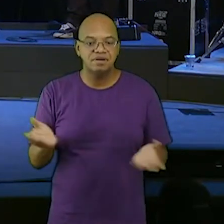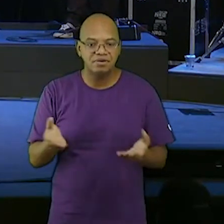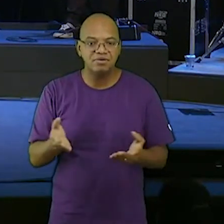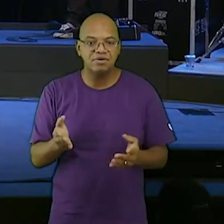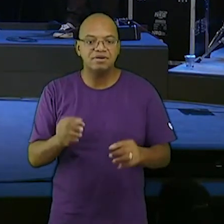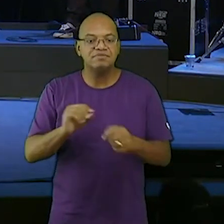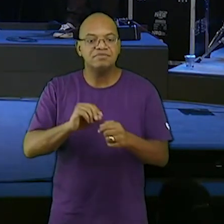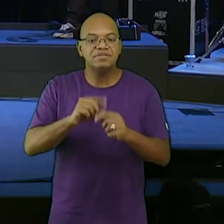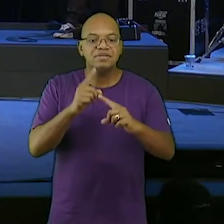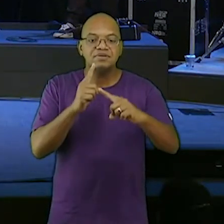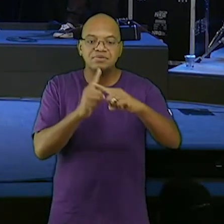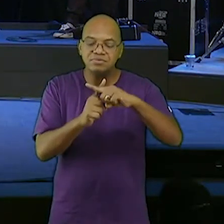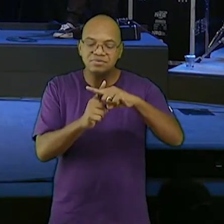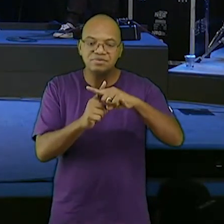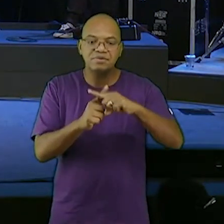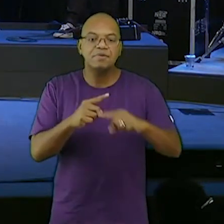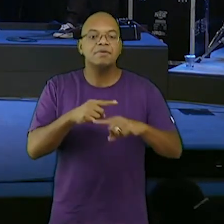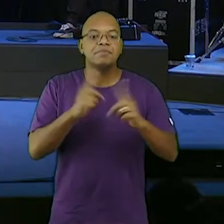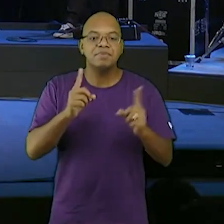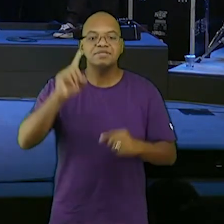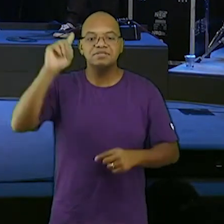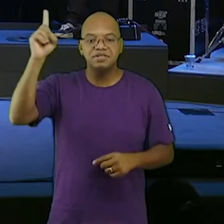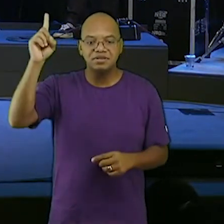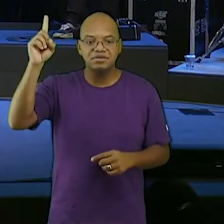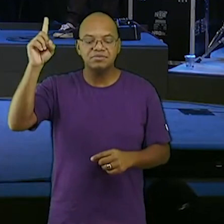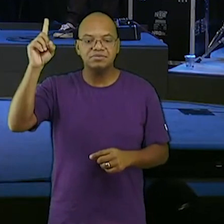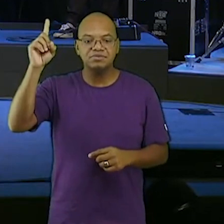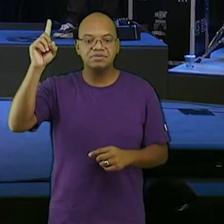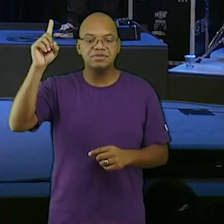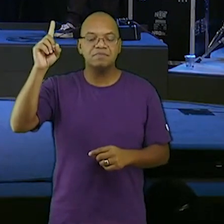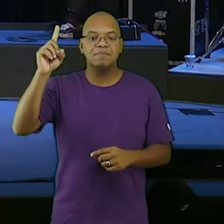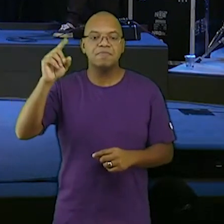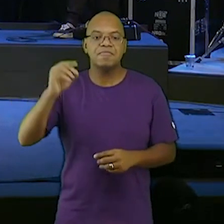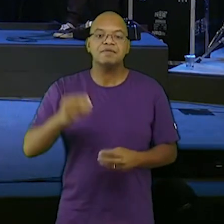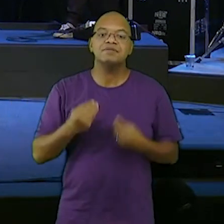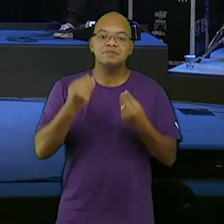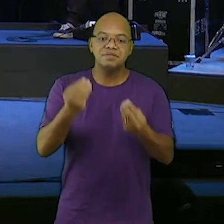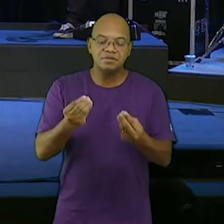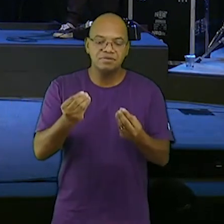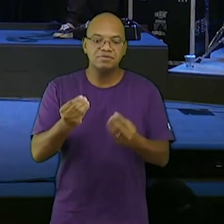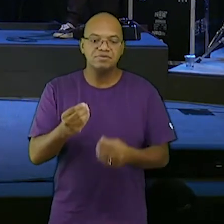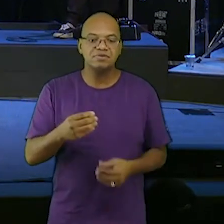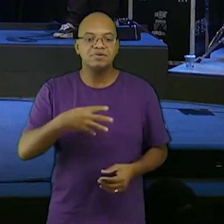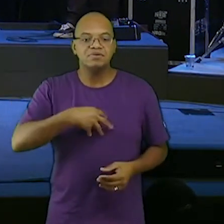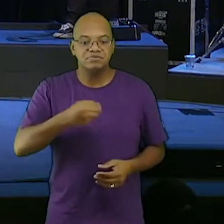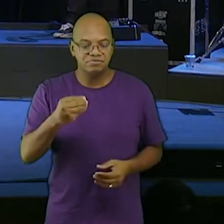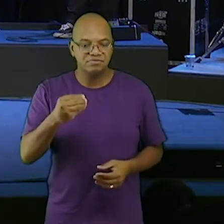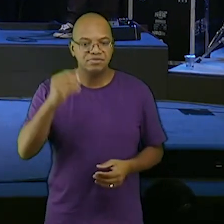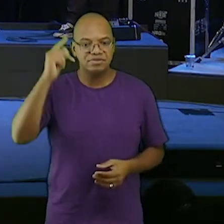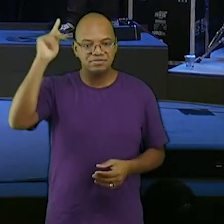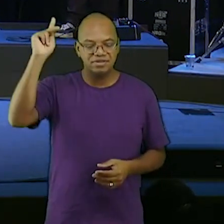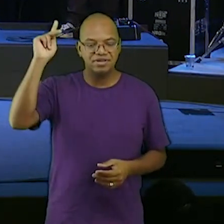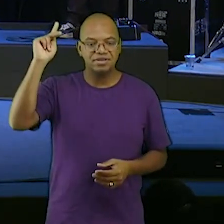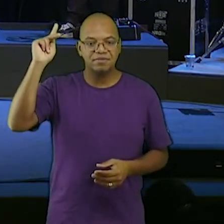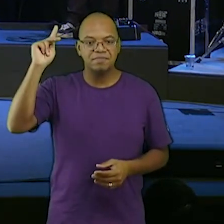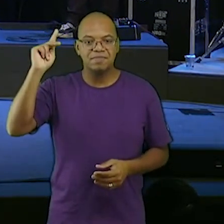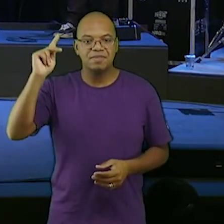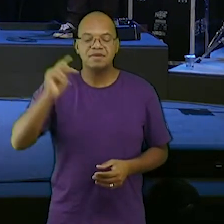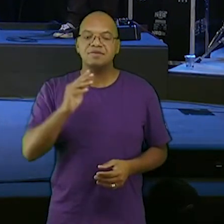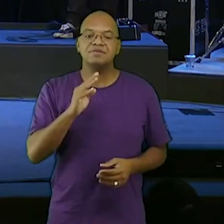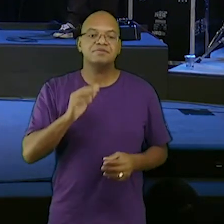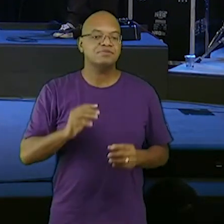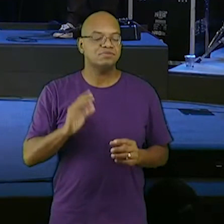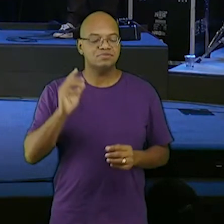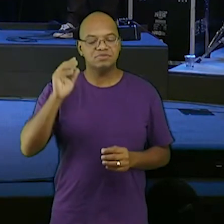enviou seu filho para que todo aquele que nele crê não pereça mas tenha vida